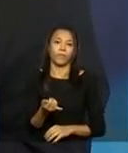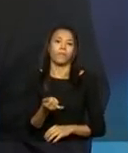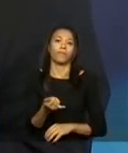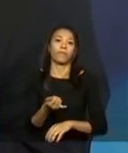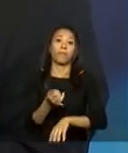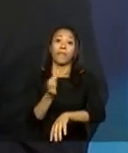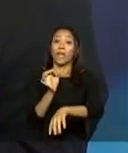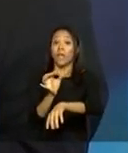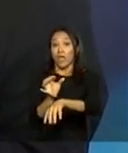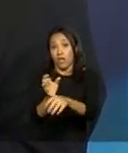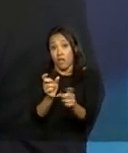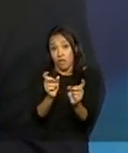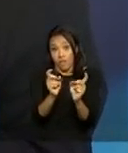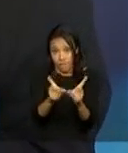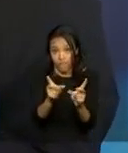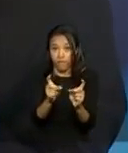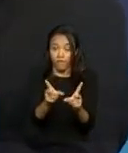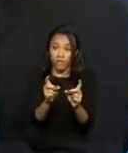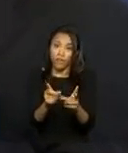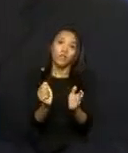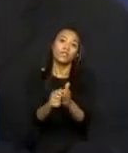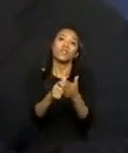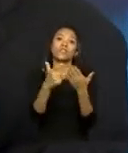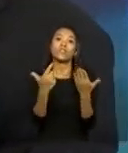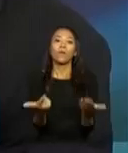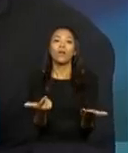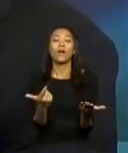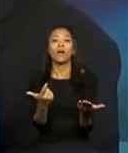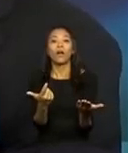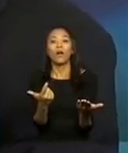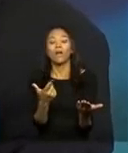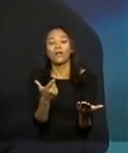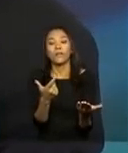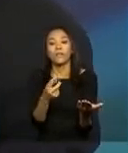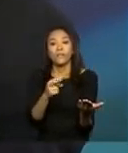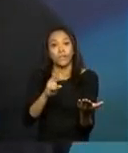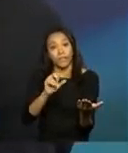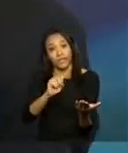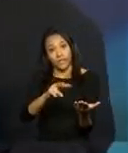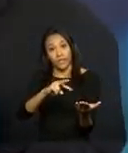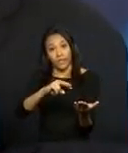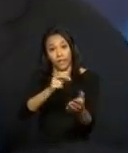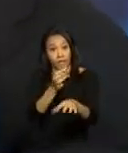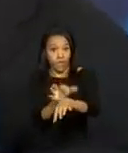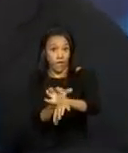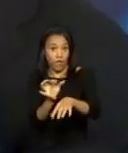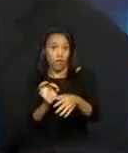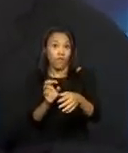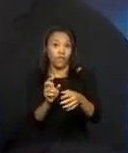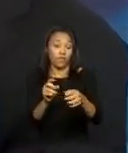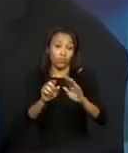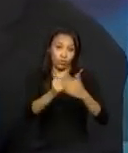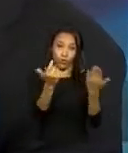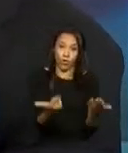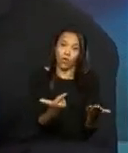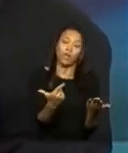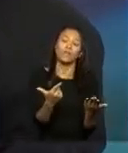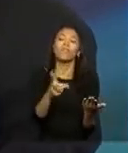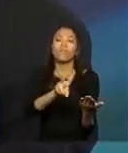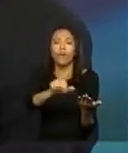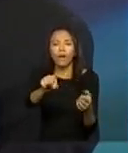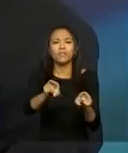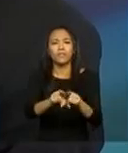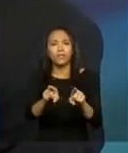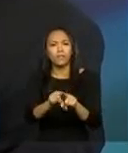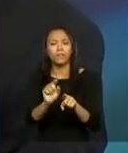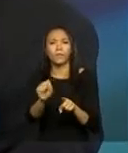vende jornal, que era o grande lema dos anos do século XX. Significa que se relógio vende jornal, também significa que os jornais, eles provavelmente vão ter que